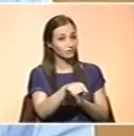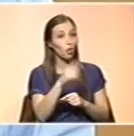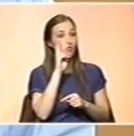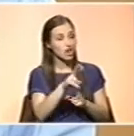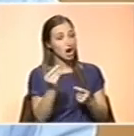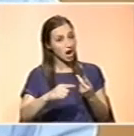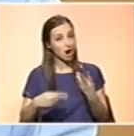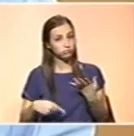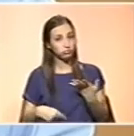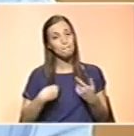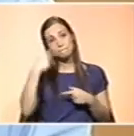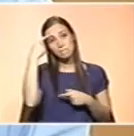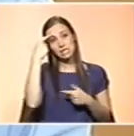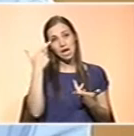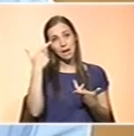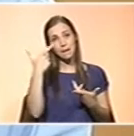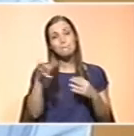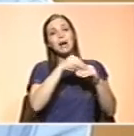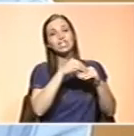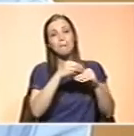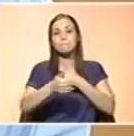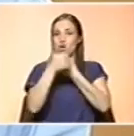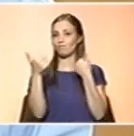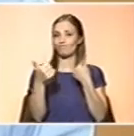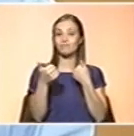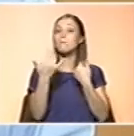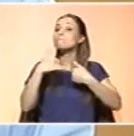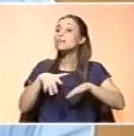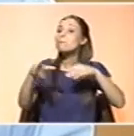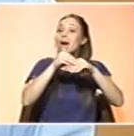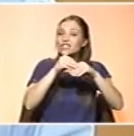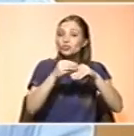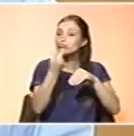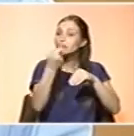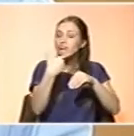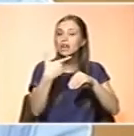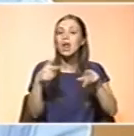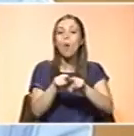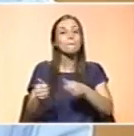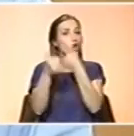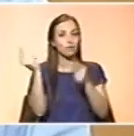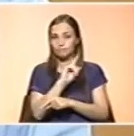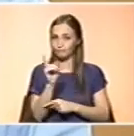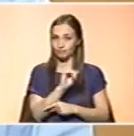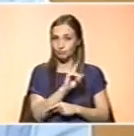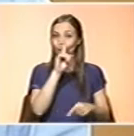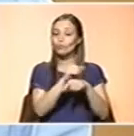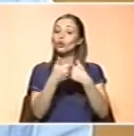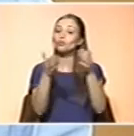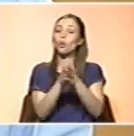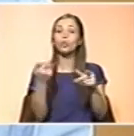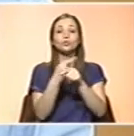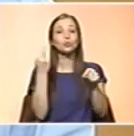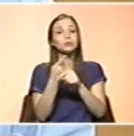É pensar que mais é melhor e mais, definitivamente, não é melhor. Porque todos os nutrimentos, que são essenciais à vida, como